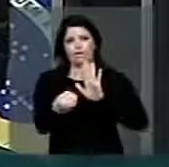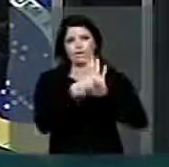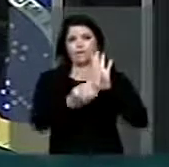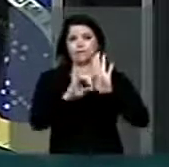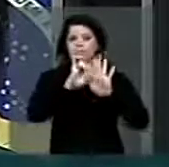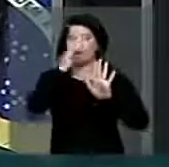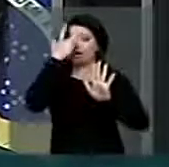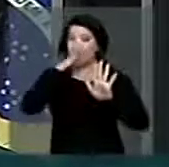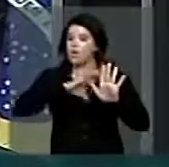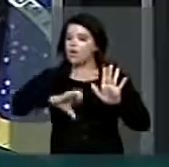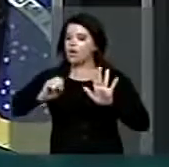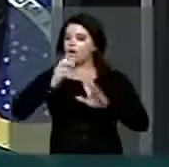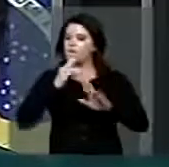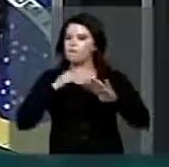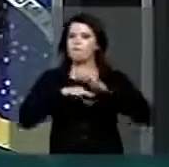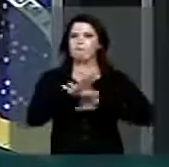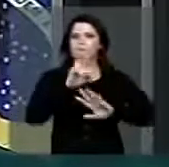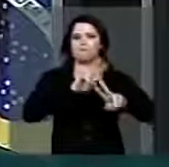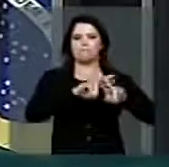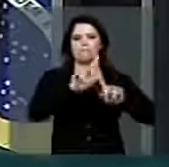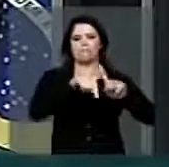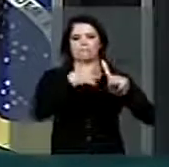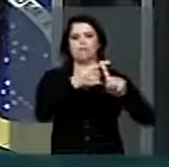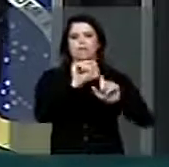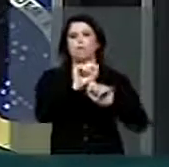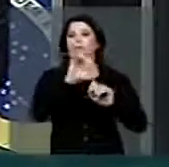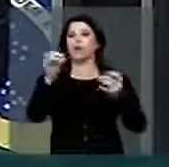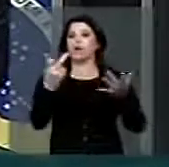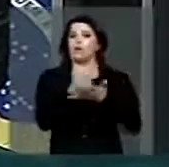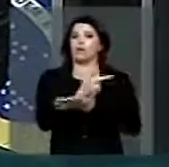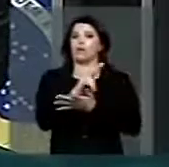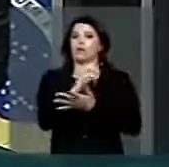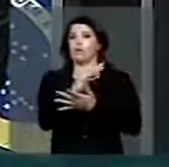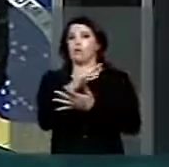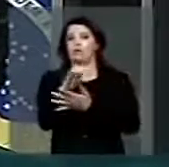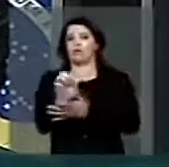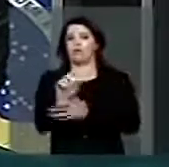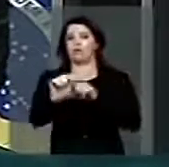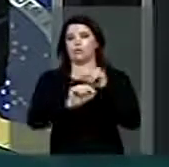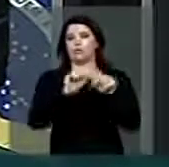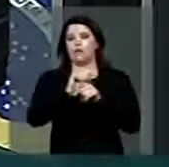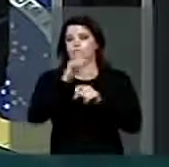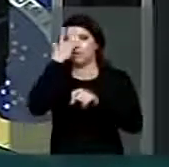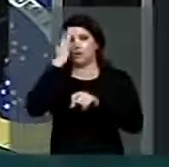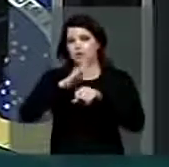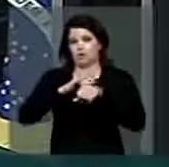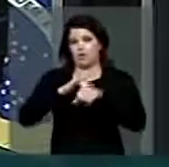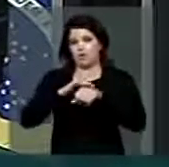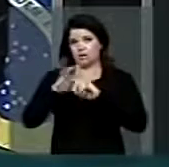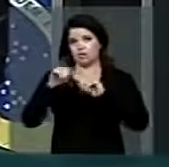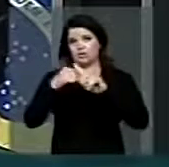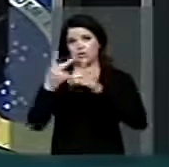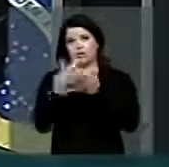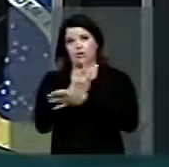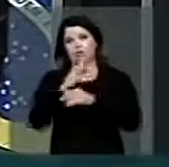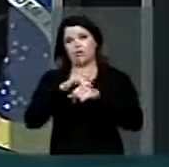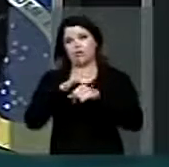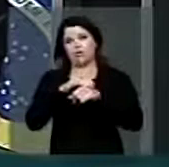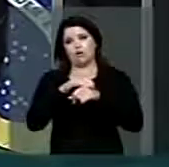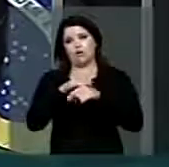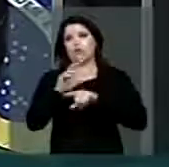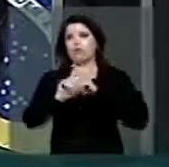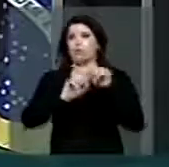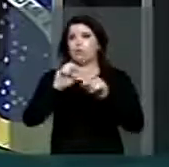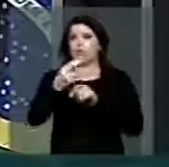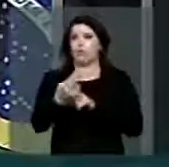sequestro e cárcere privado. Acrescenta a hipótese de enfermo, em caso de enfermidade, enfermo